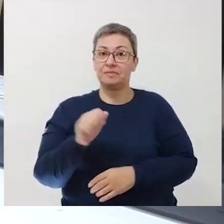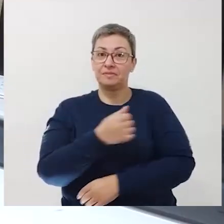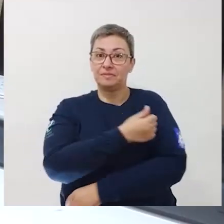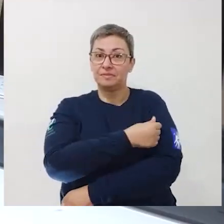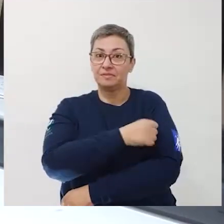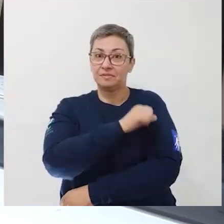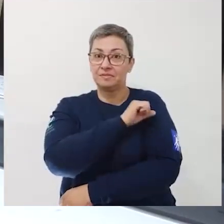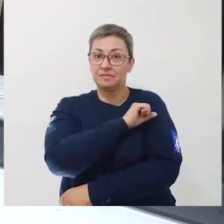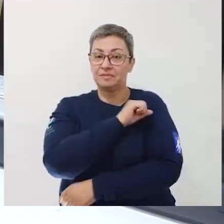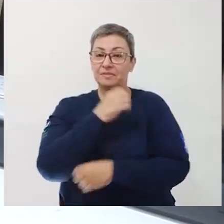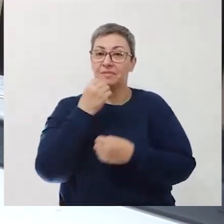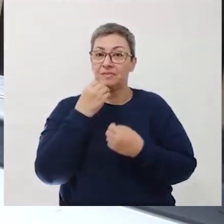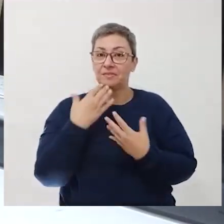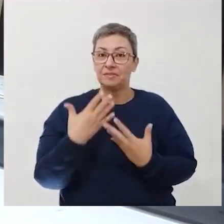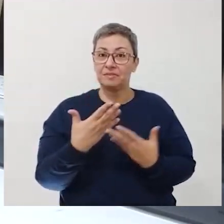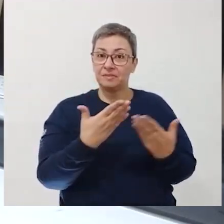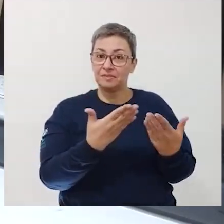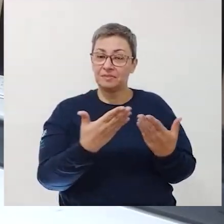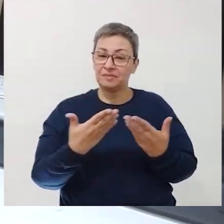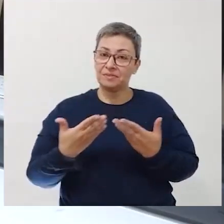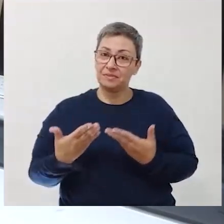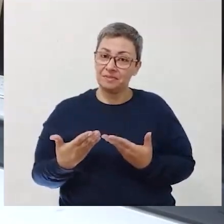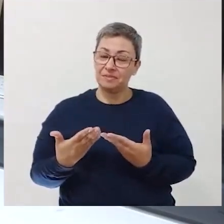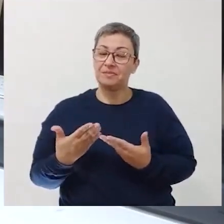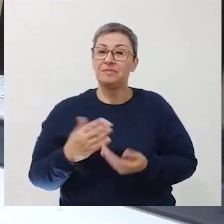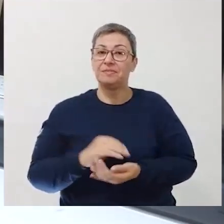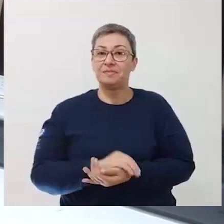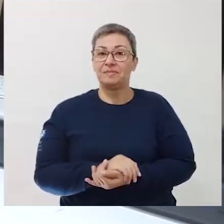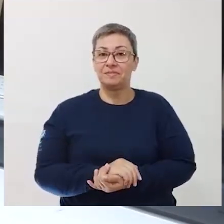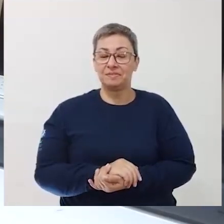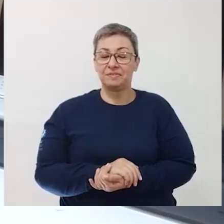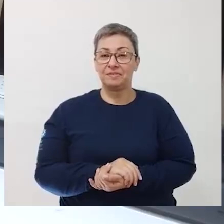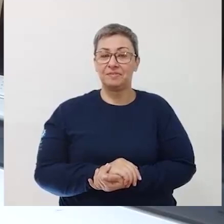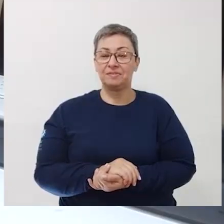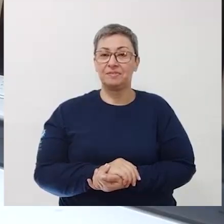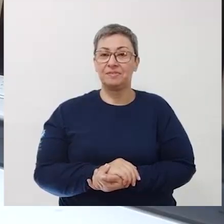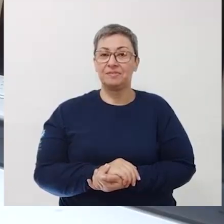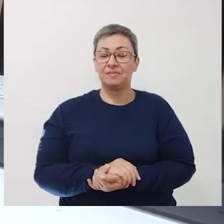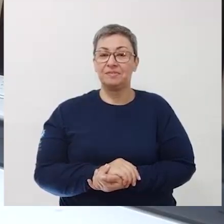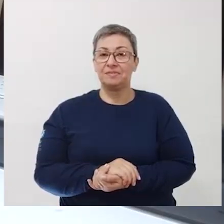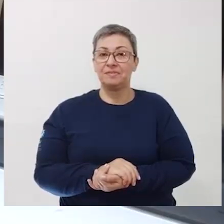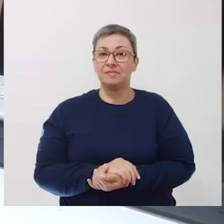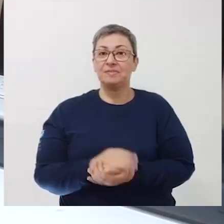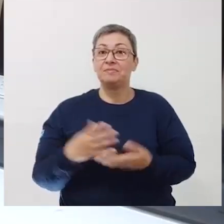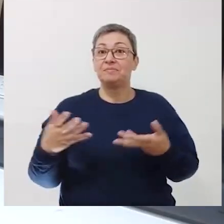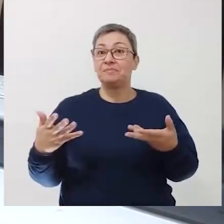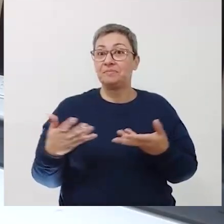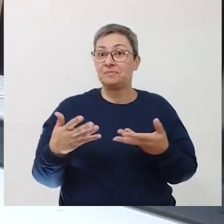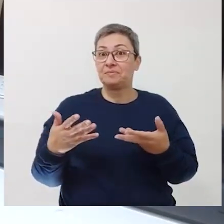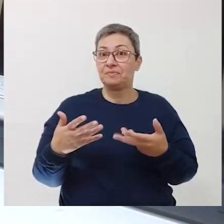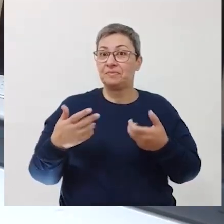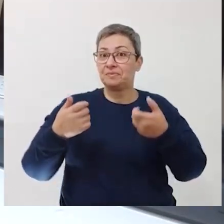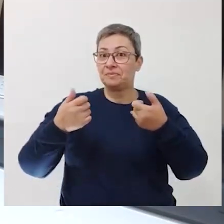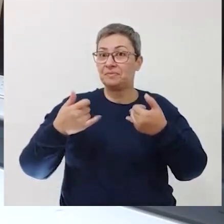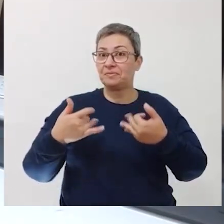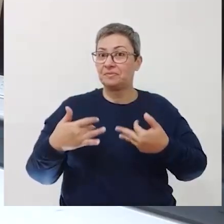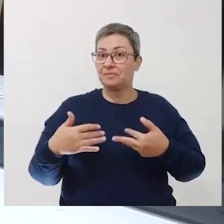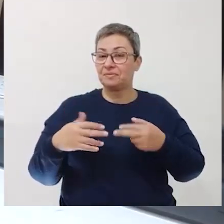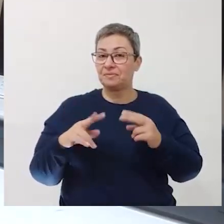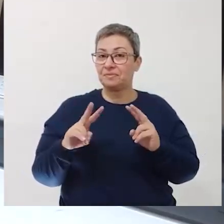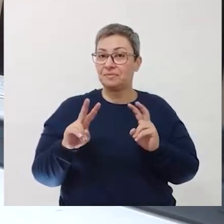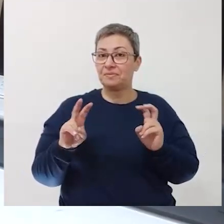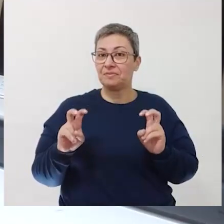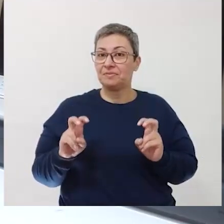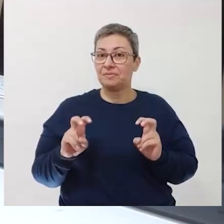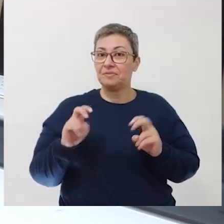Eja do Ciclo 2. Sejam todos e todas muito bem-vindos e muito bem-vindas. Hoje nós vamos falar um